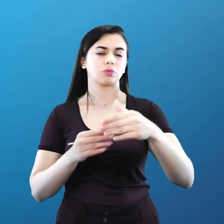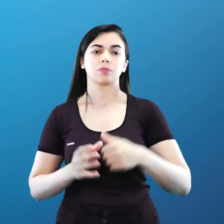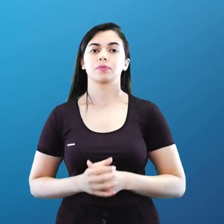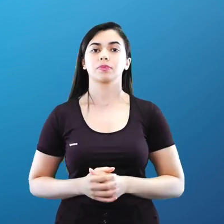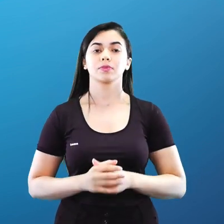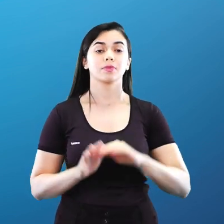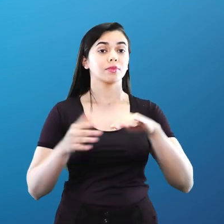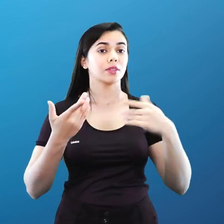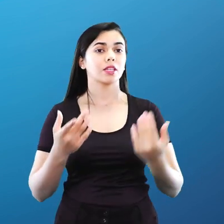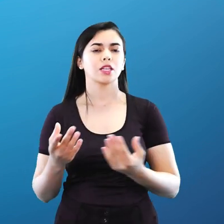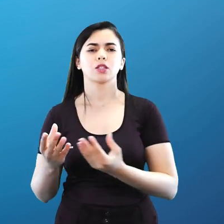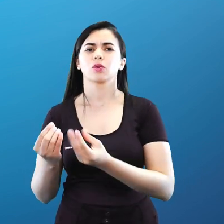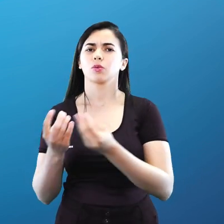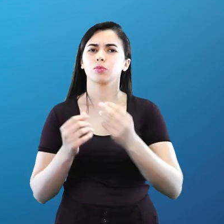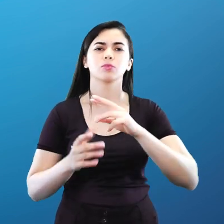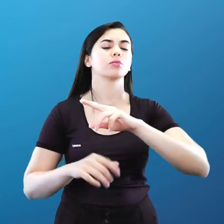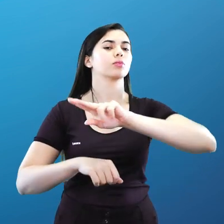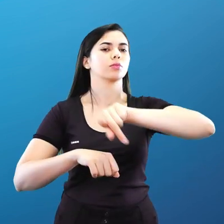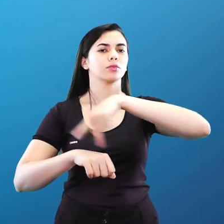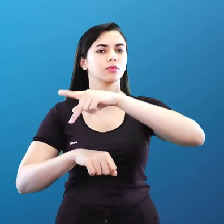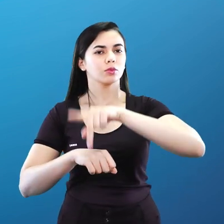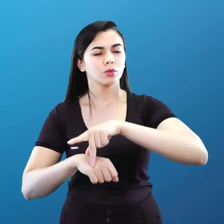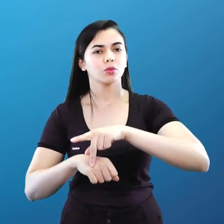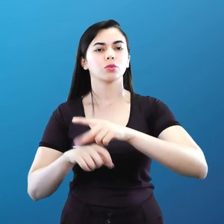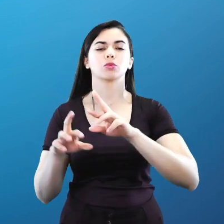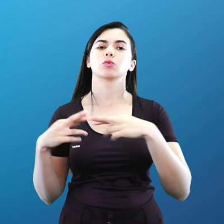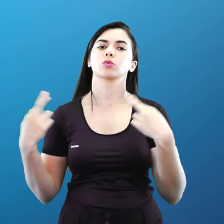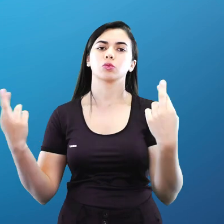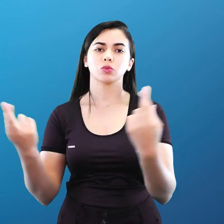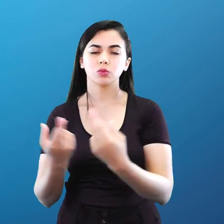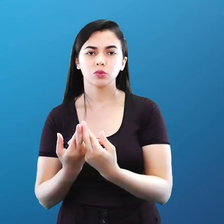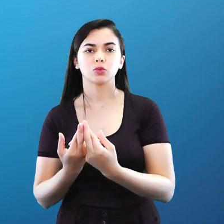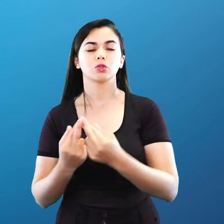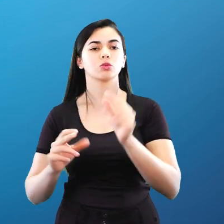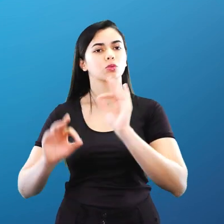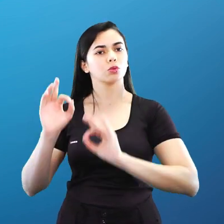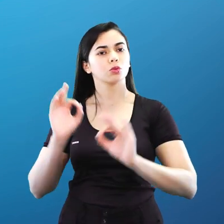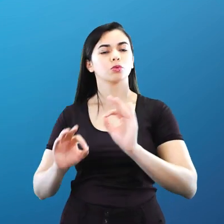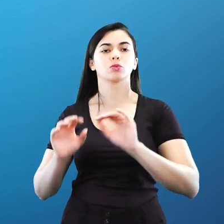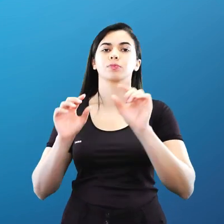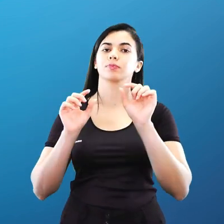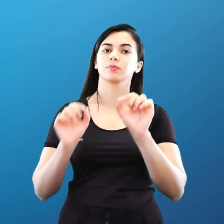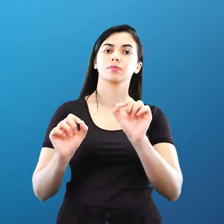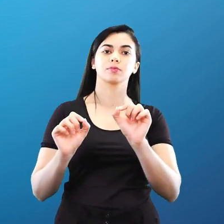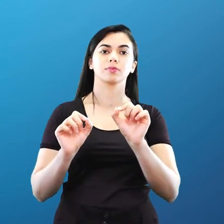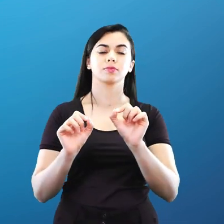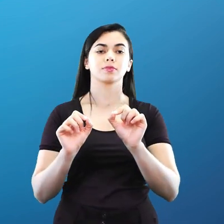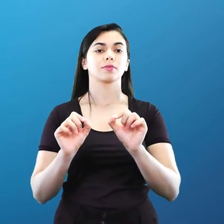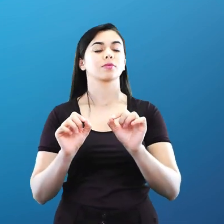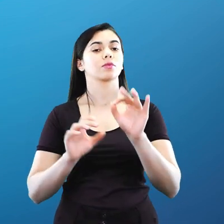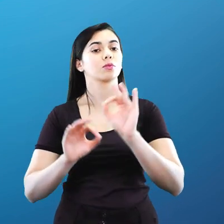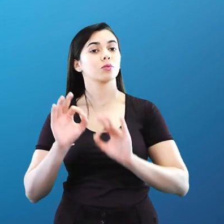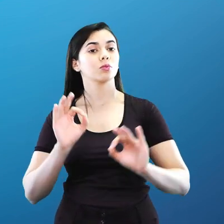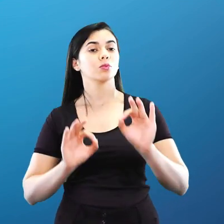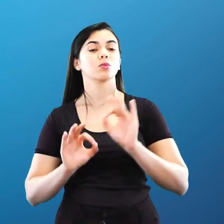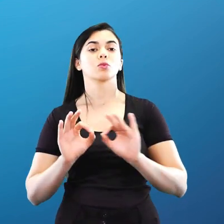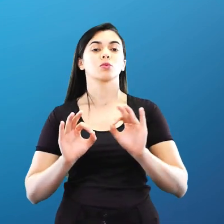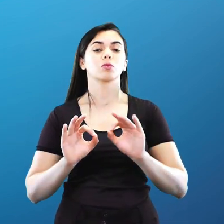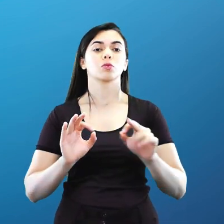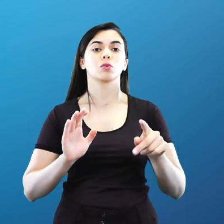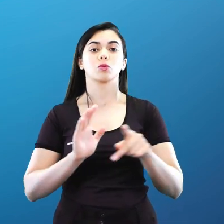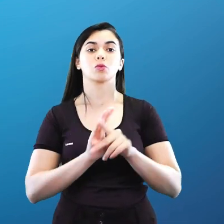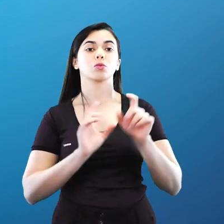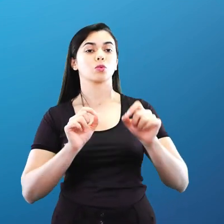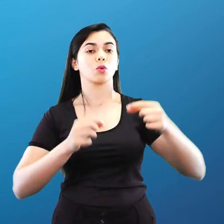essa galera toda reunida se articulava em conjunto aí para organizar o jogo de